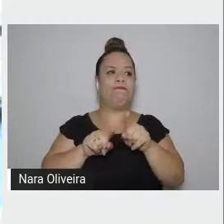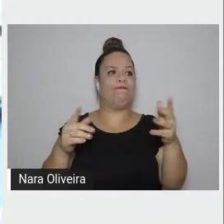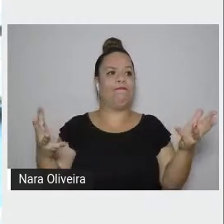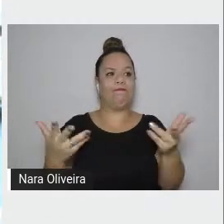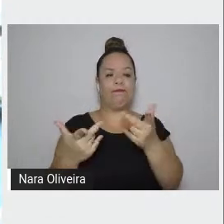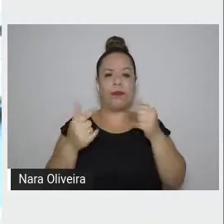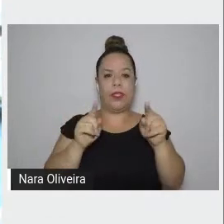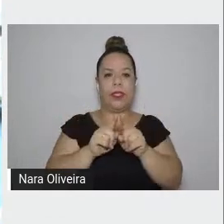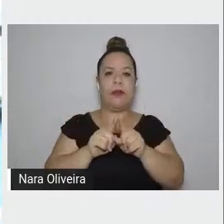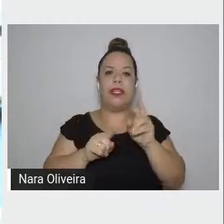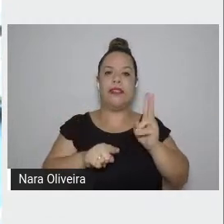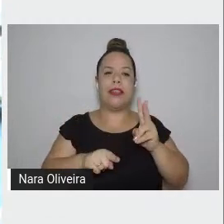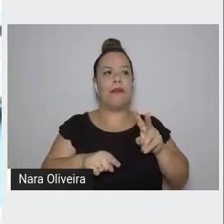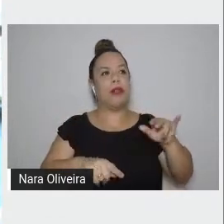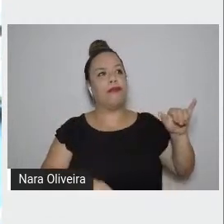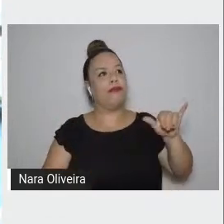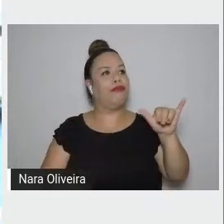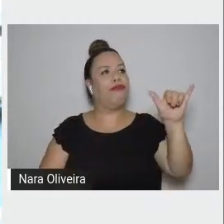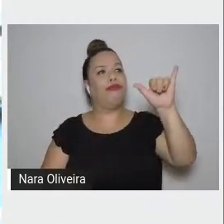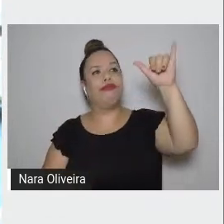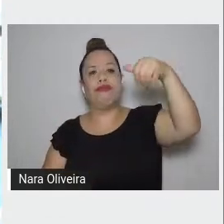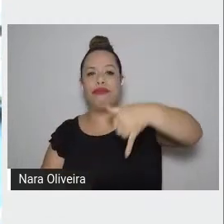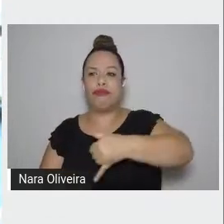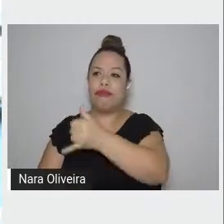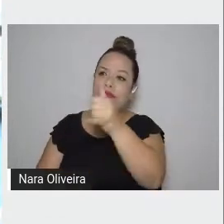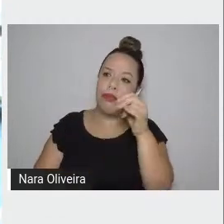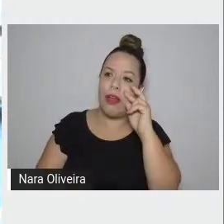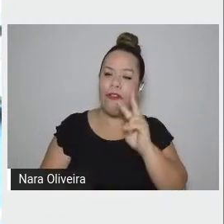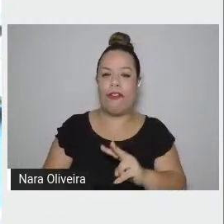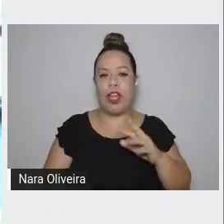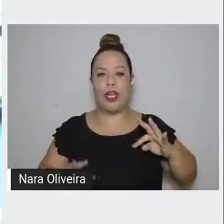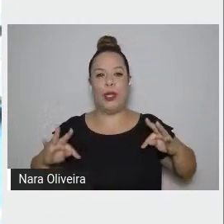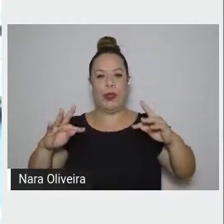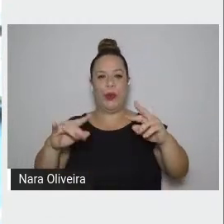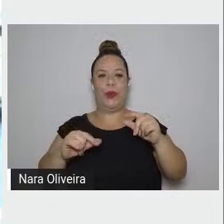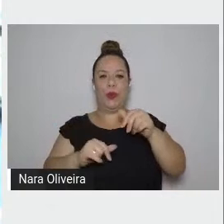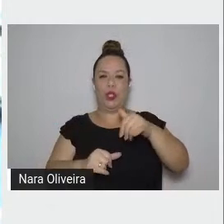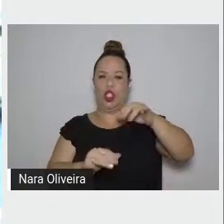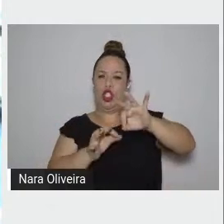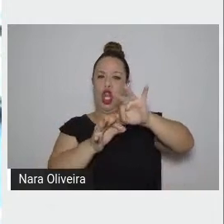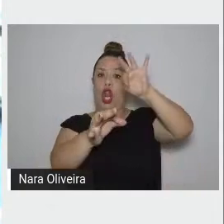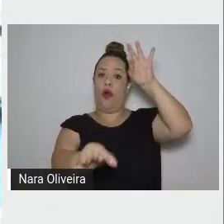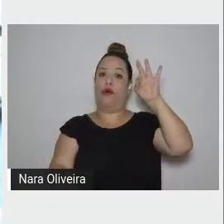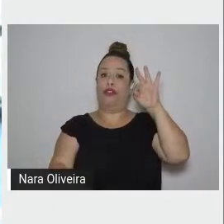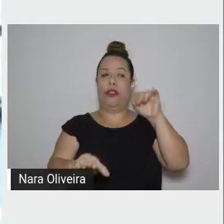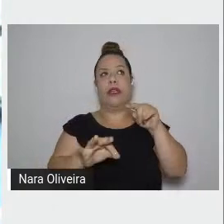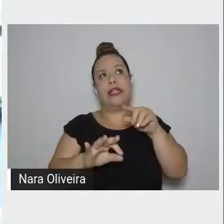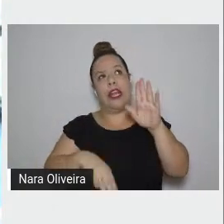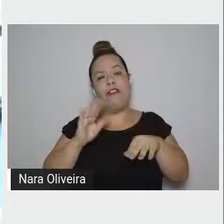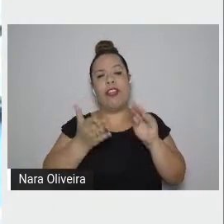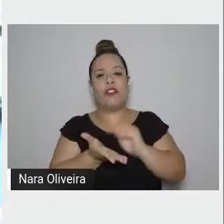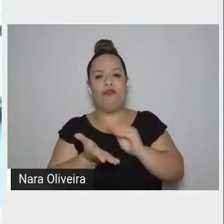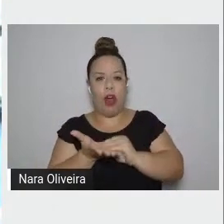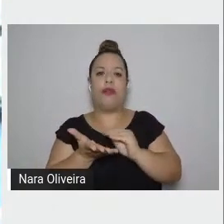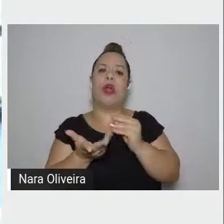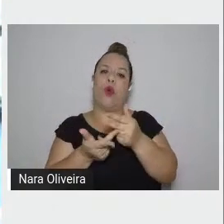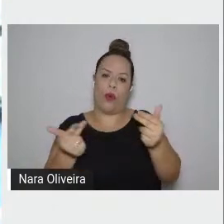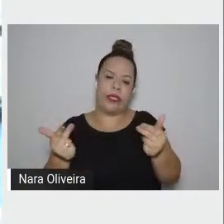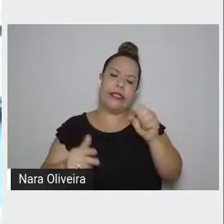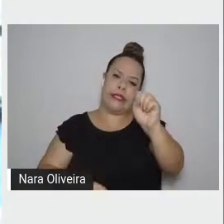arredores. Então, vai ficar muita coisa por dizer, mas eu espero poder dizer alguma coisa.